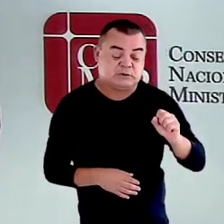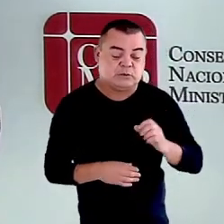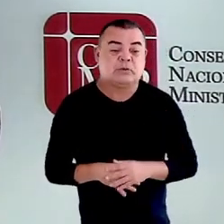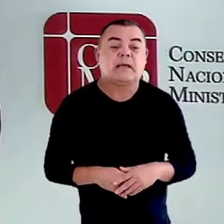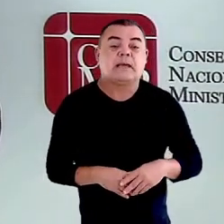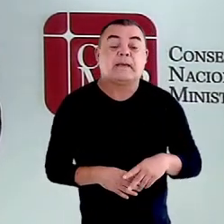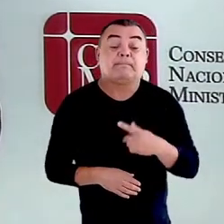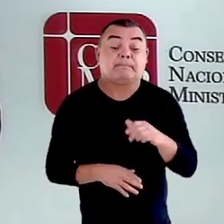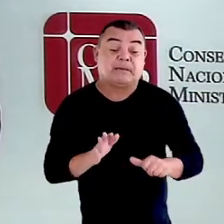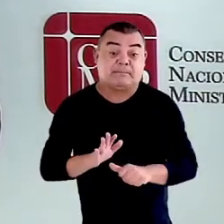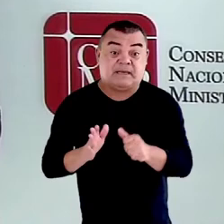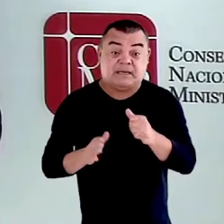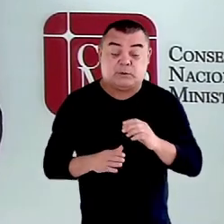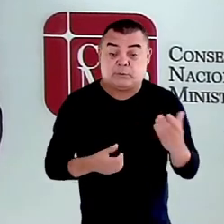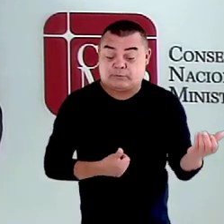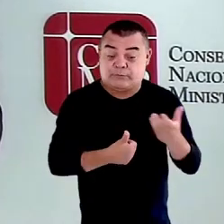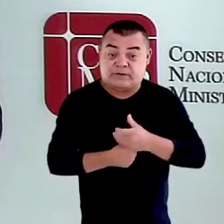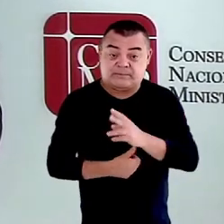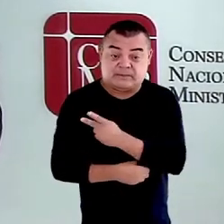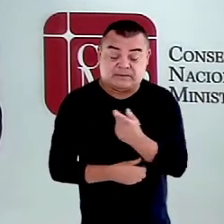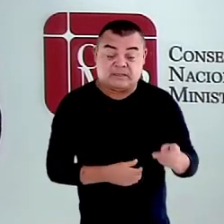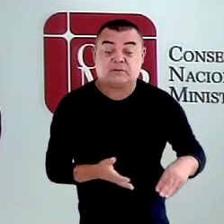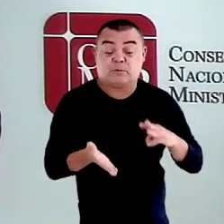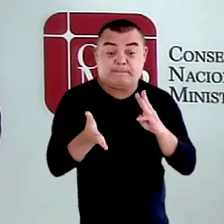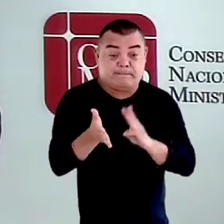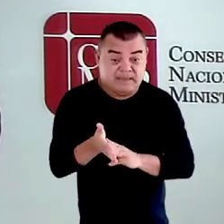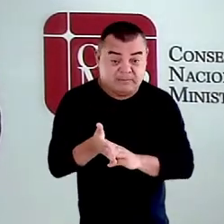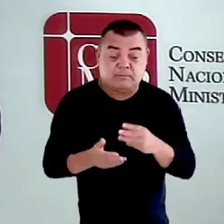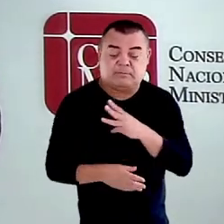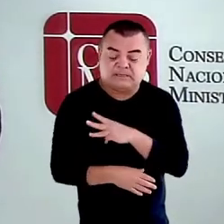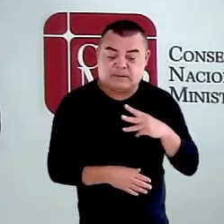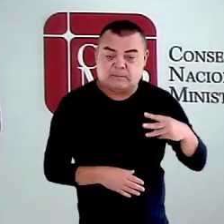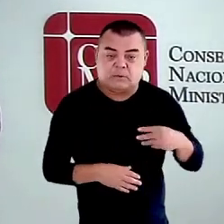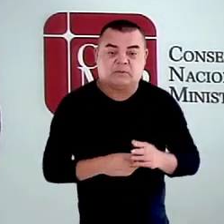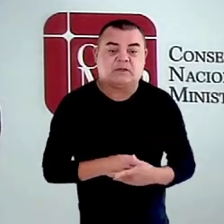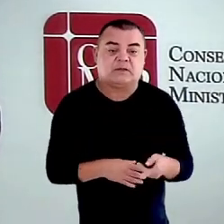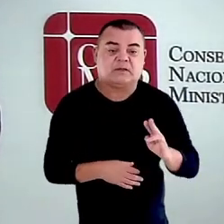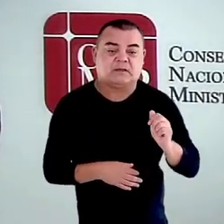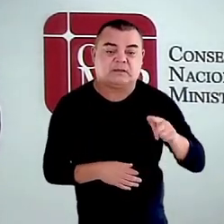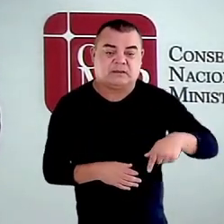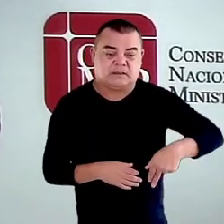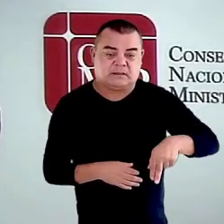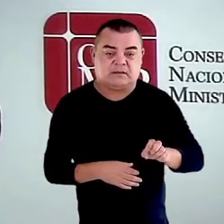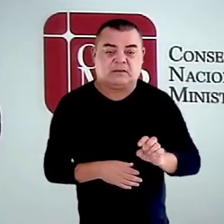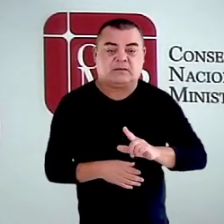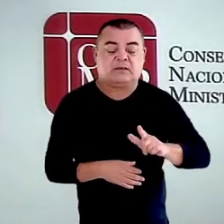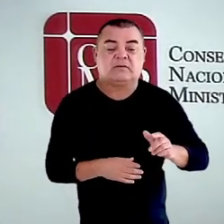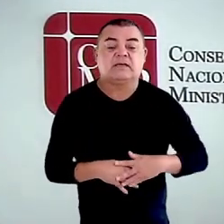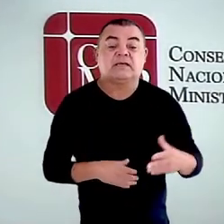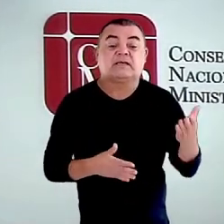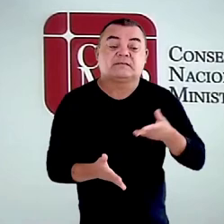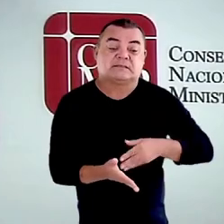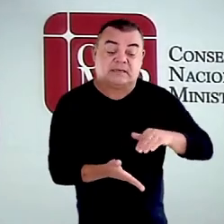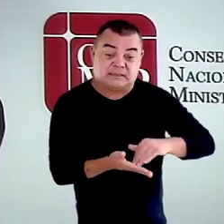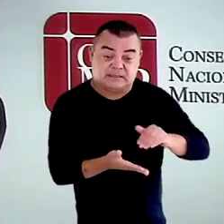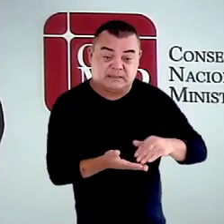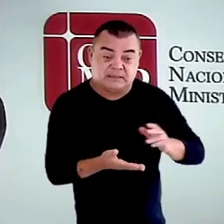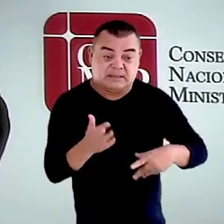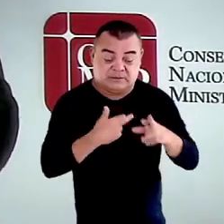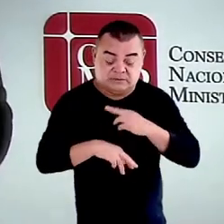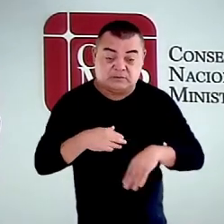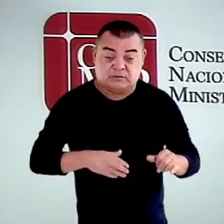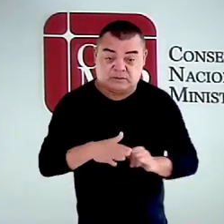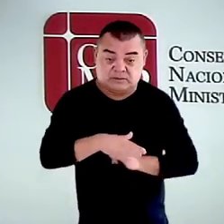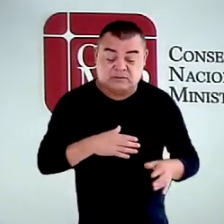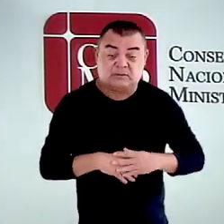-Presidente da Associação Nacional dos Membros do Ministério Público. Raquel Dias Marques, Secretário de Relações Institucionais e Procuradora